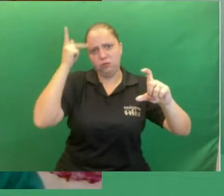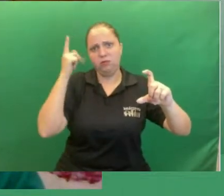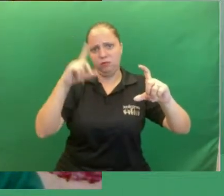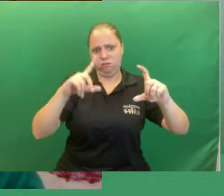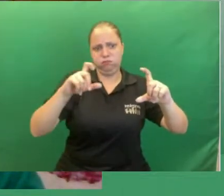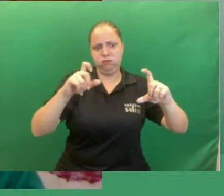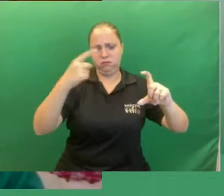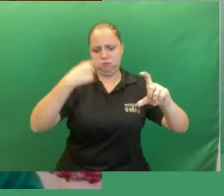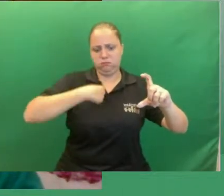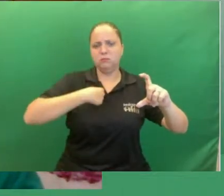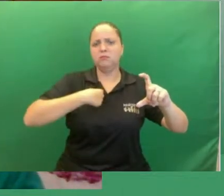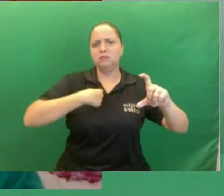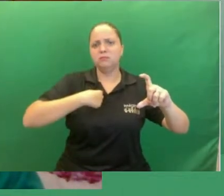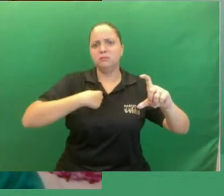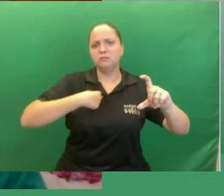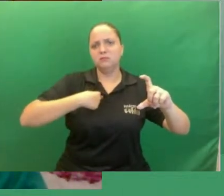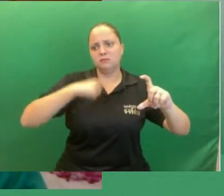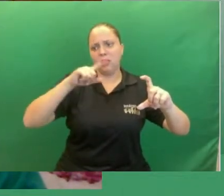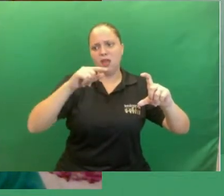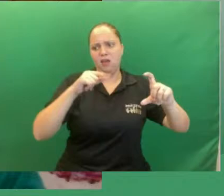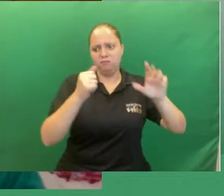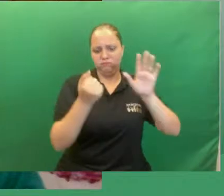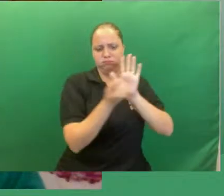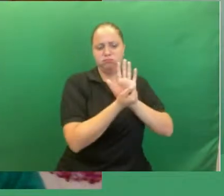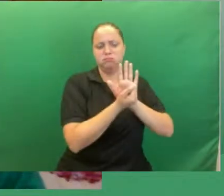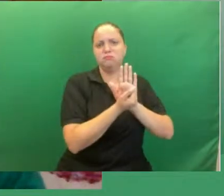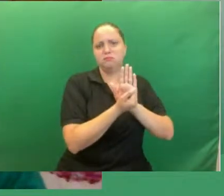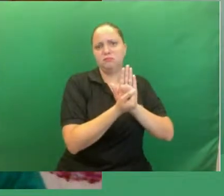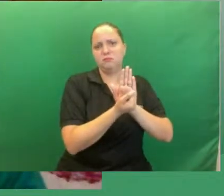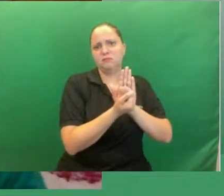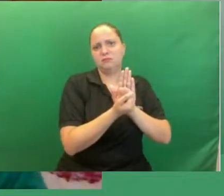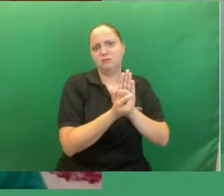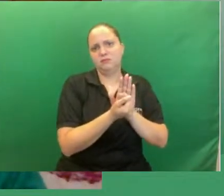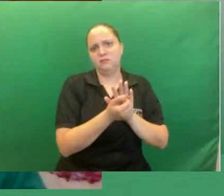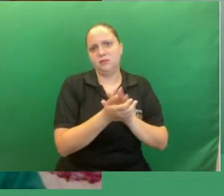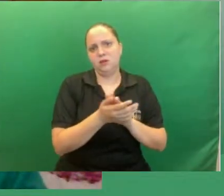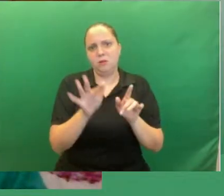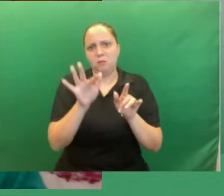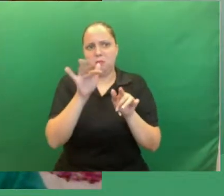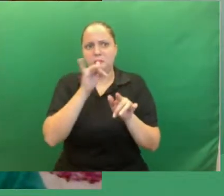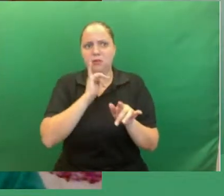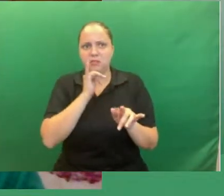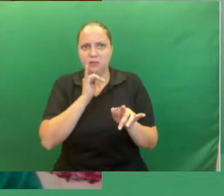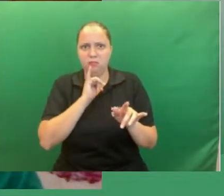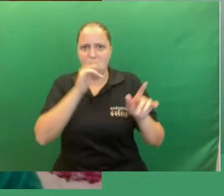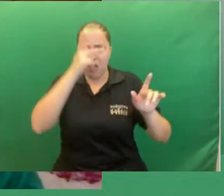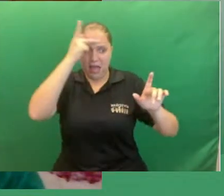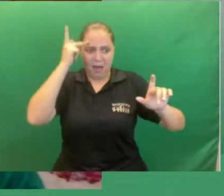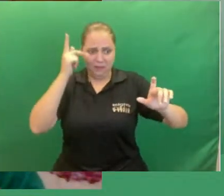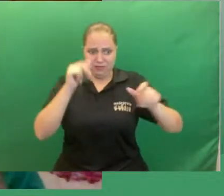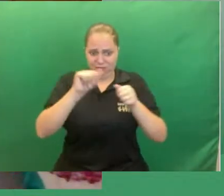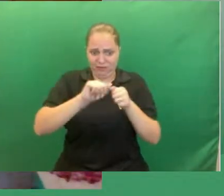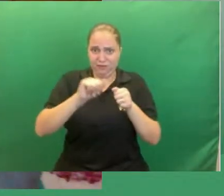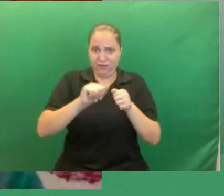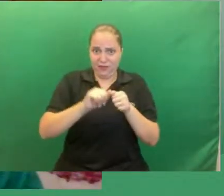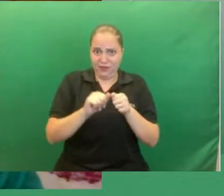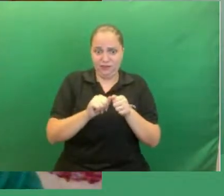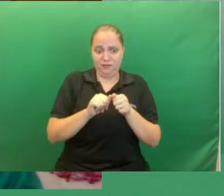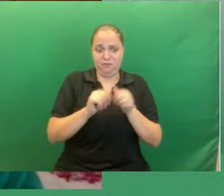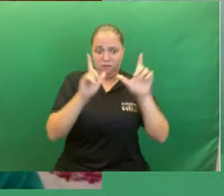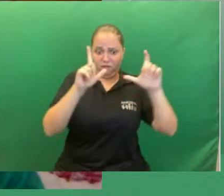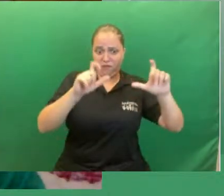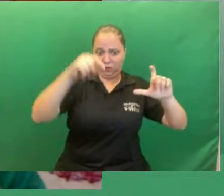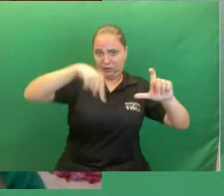registros por conta própria ele não foi encomendado por jornais ele poderia ter sido encomendado pela